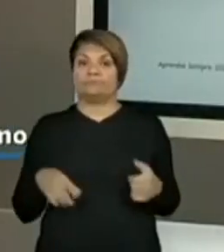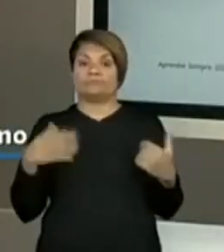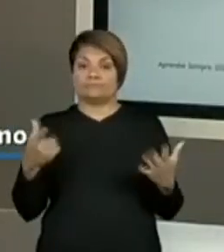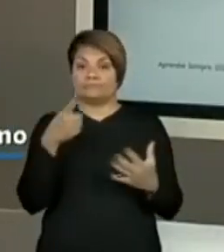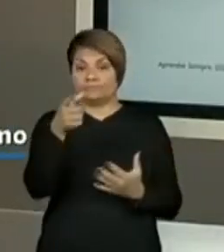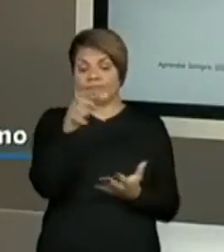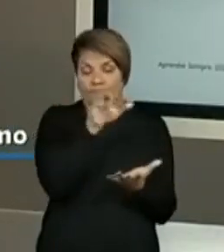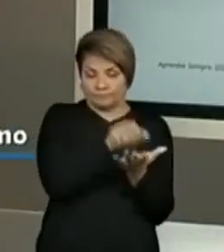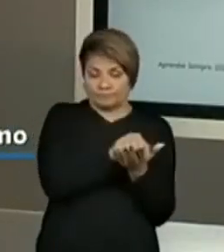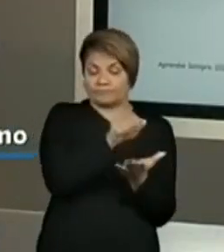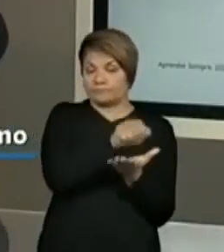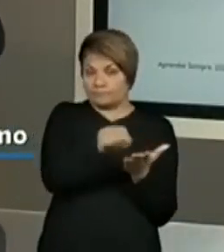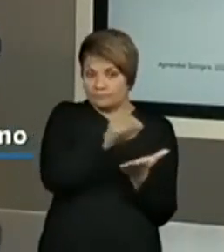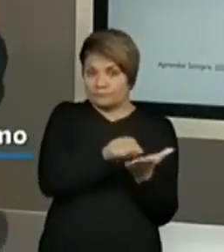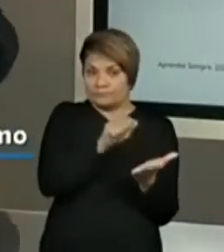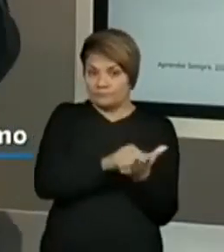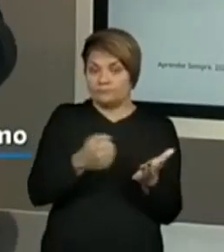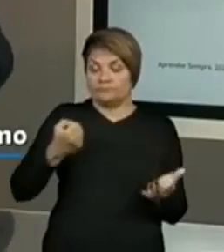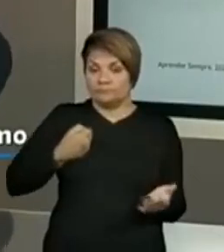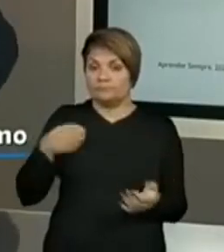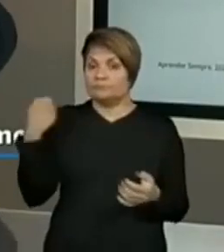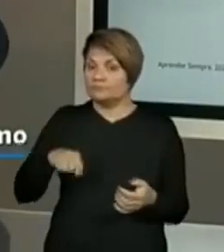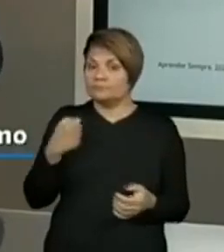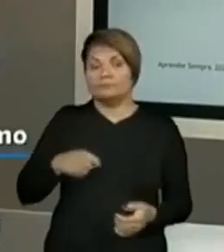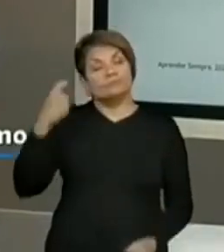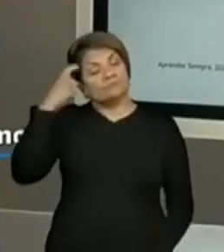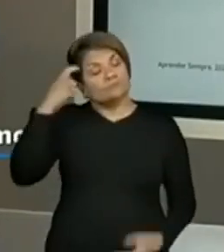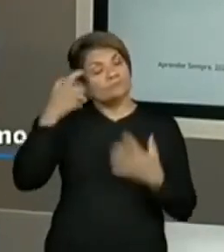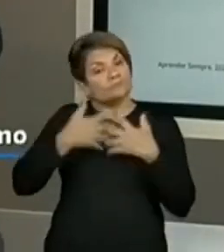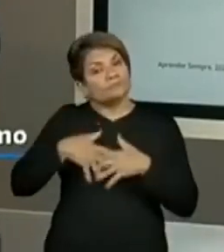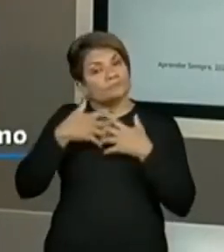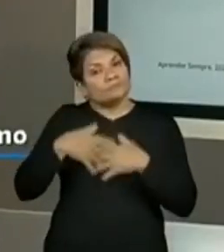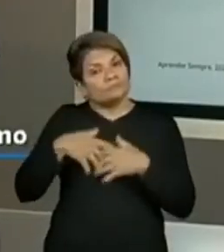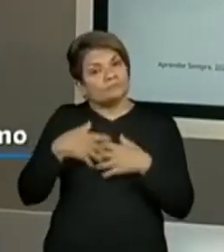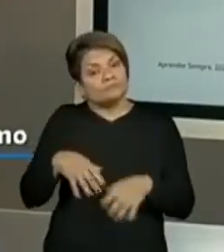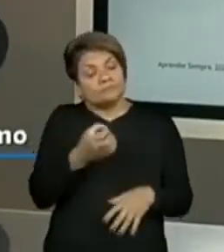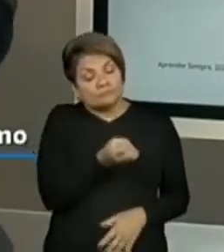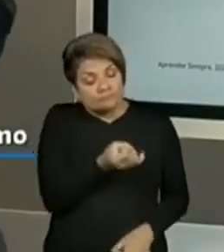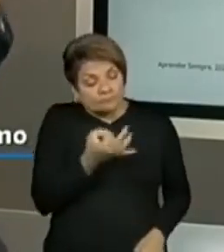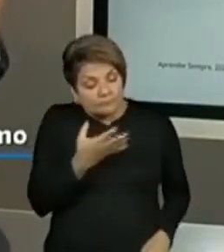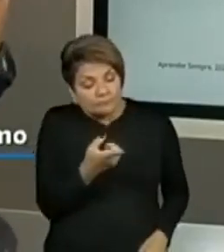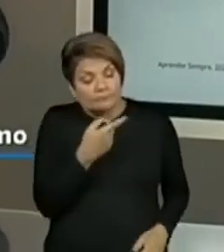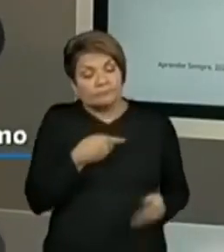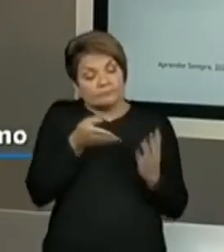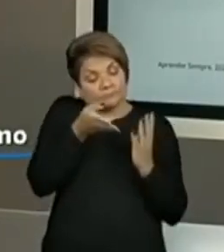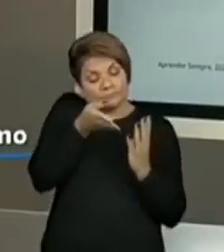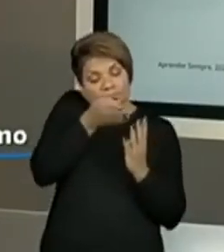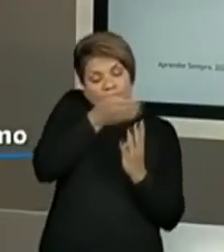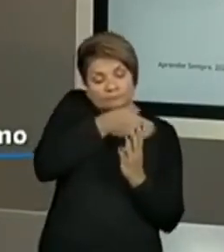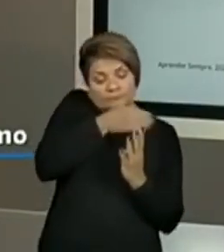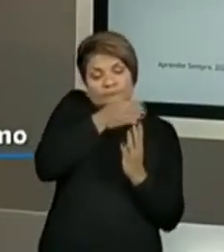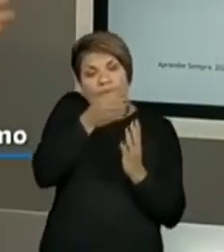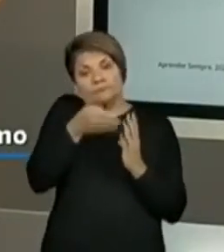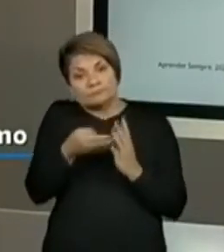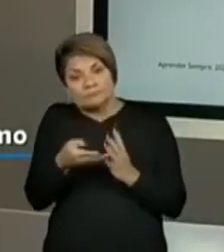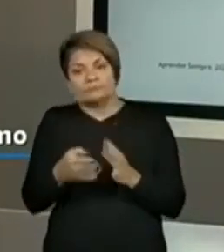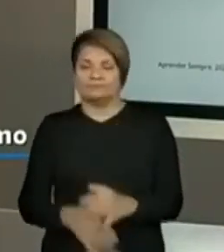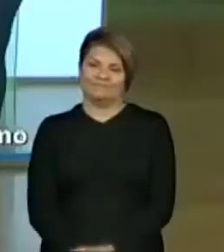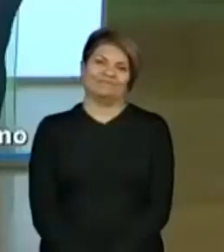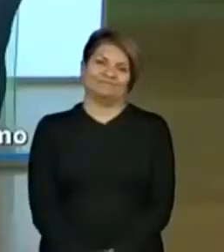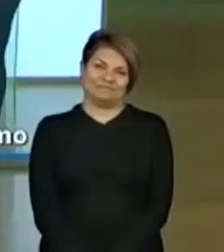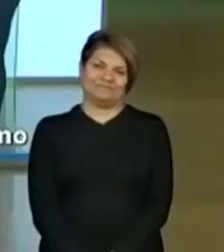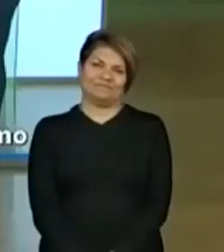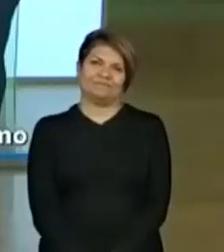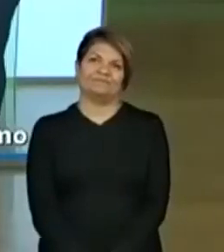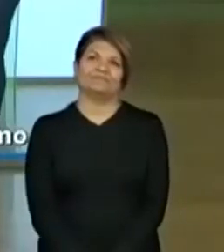registrar algum número aí, tem que pensar no valor que aquele algarismo está ocupando. ocupando. No caso aqui, para